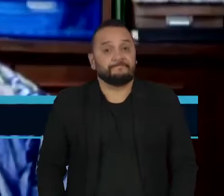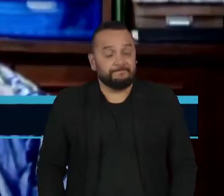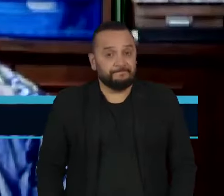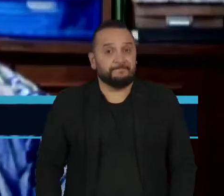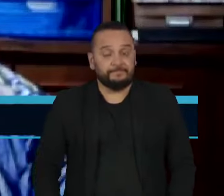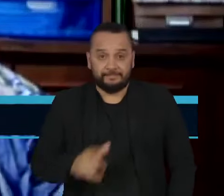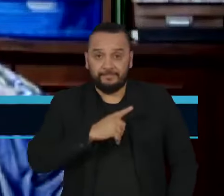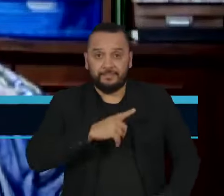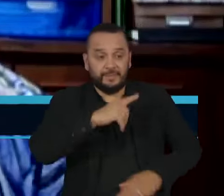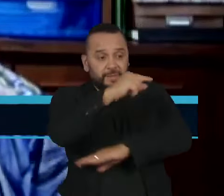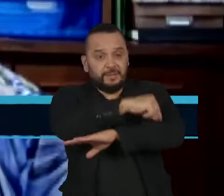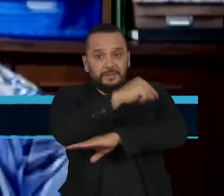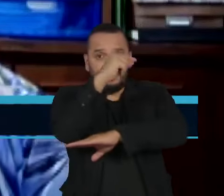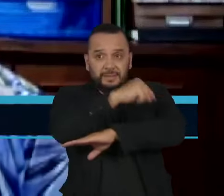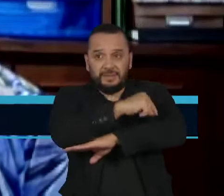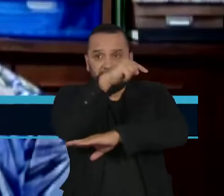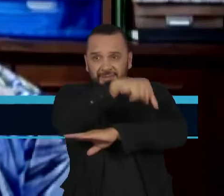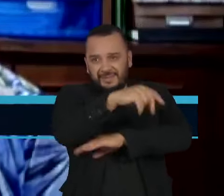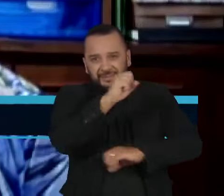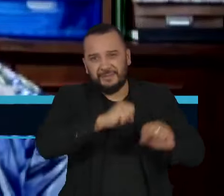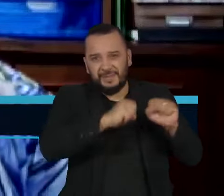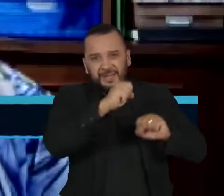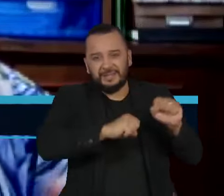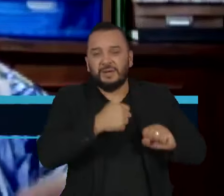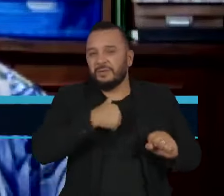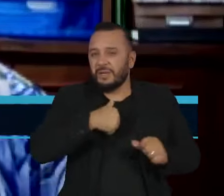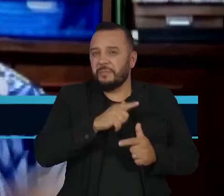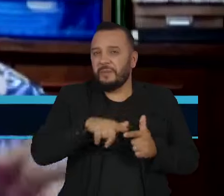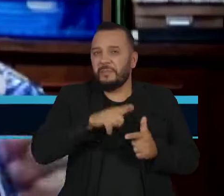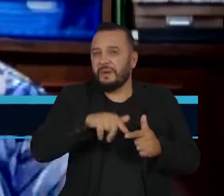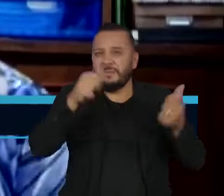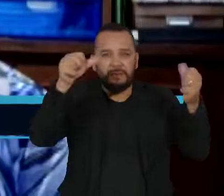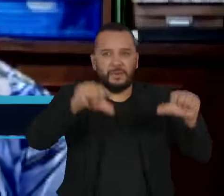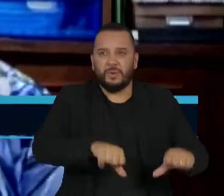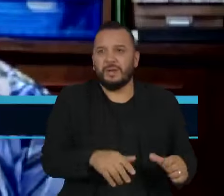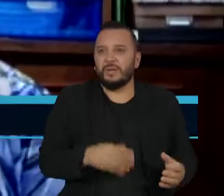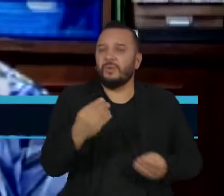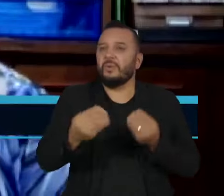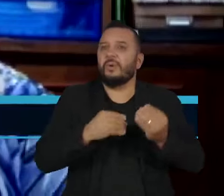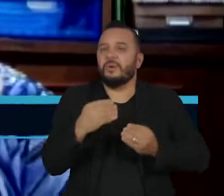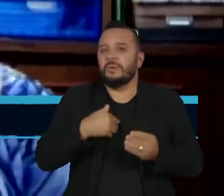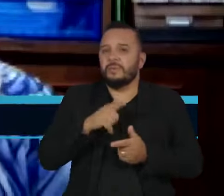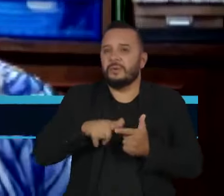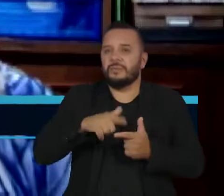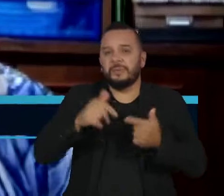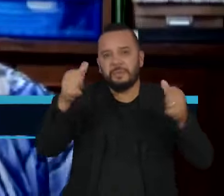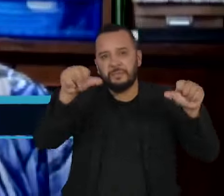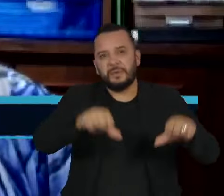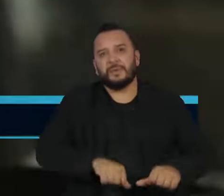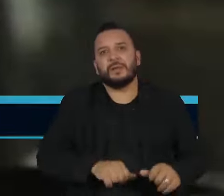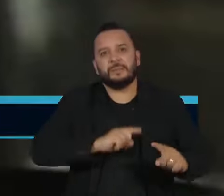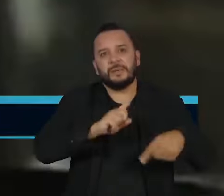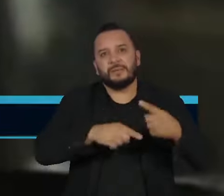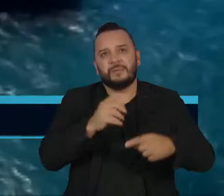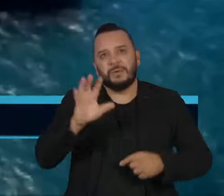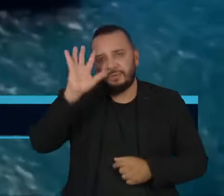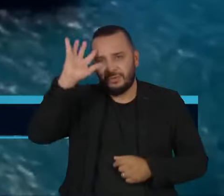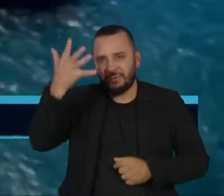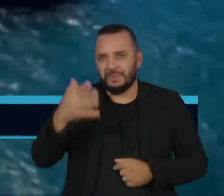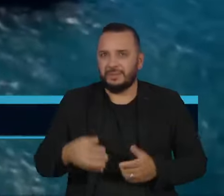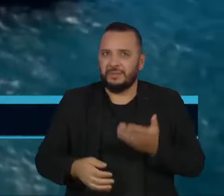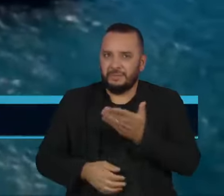produção de fósseis, você está piorando o problema. Como que eu vou piorar o problema para achar a sua solução? A ideia